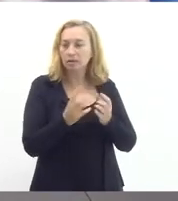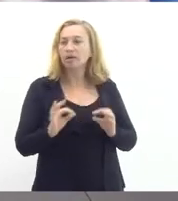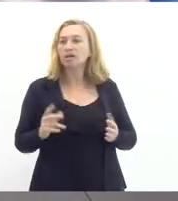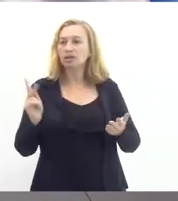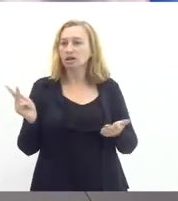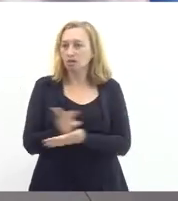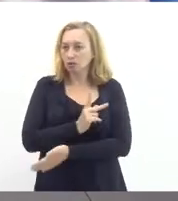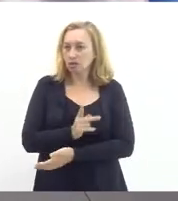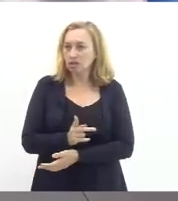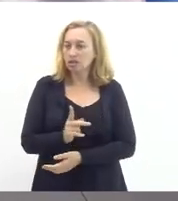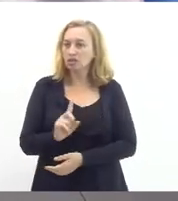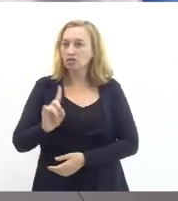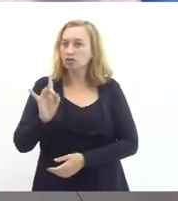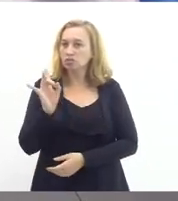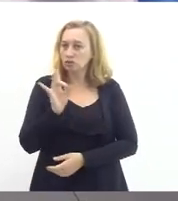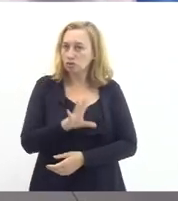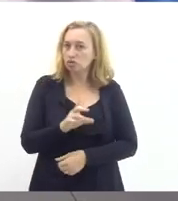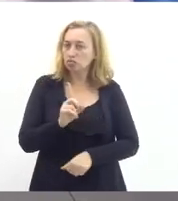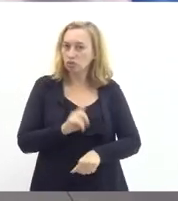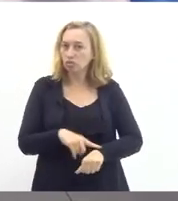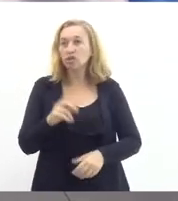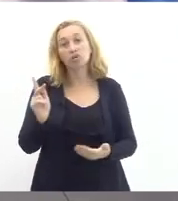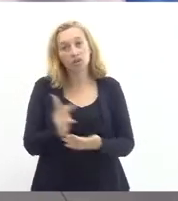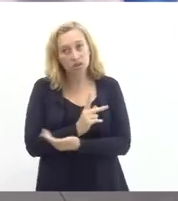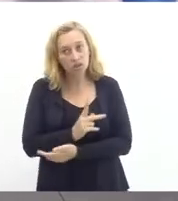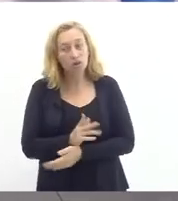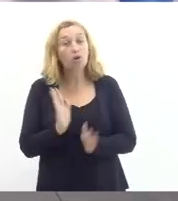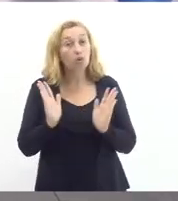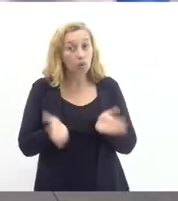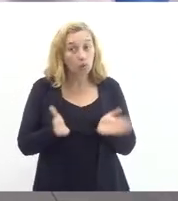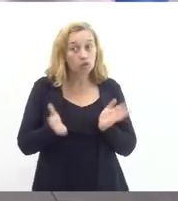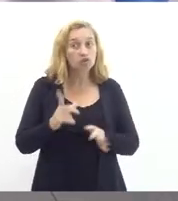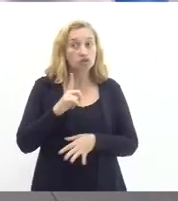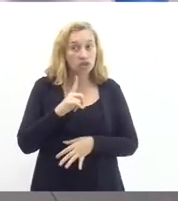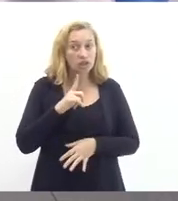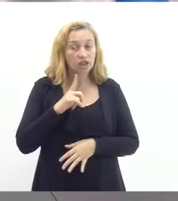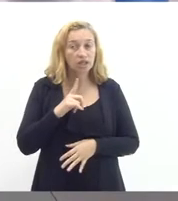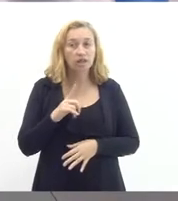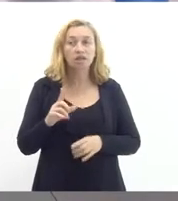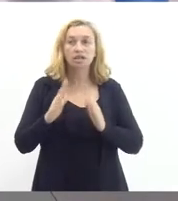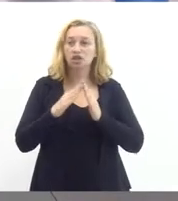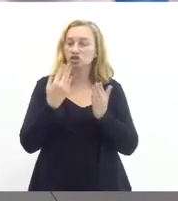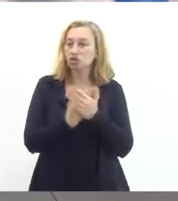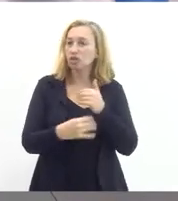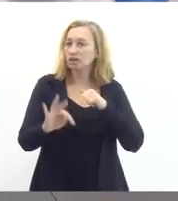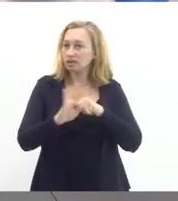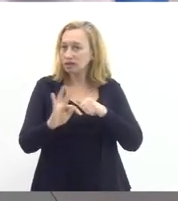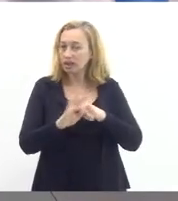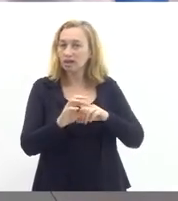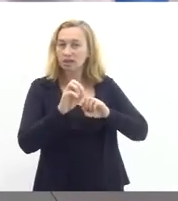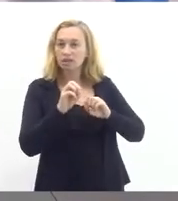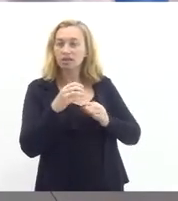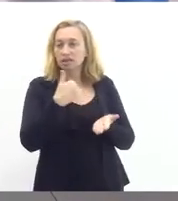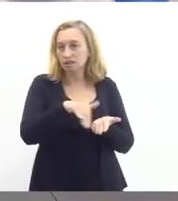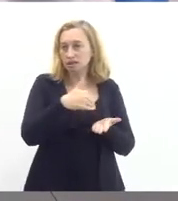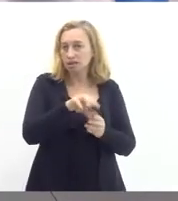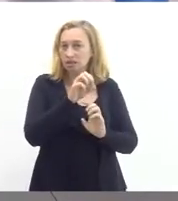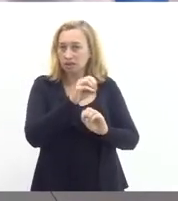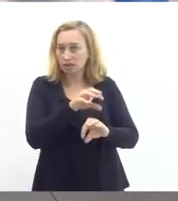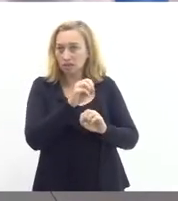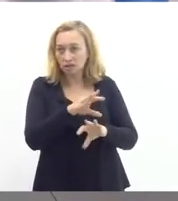aconteçam na última rodada aconteceram então a gente hoje tem tanto na faetec quanto na seduc margem para convocações